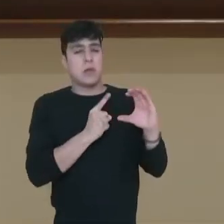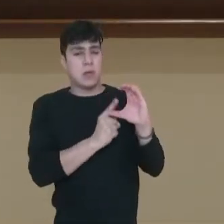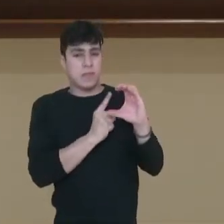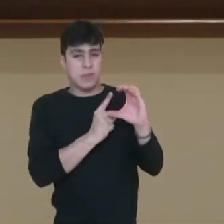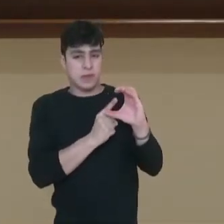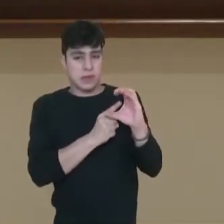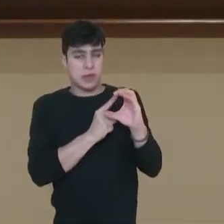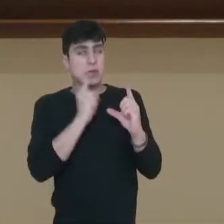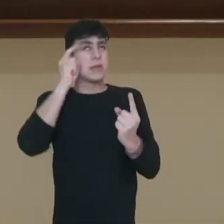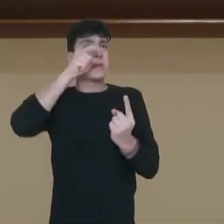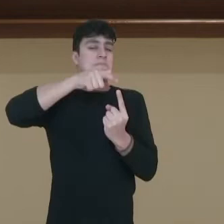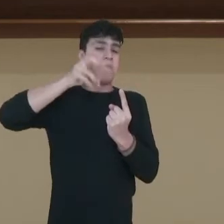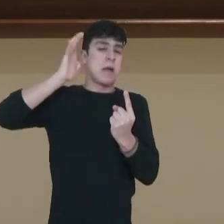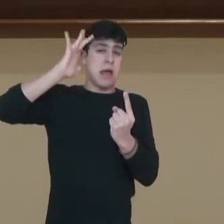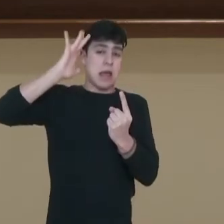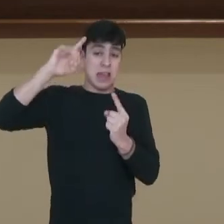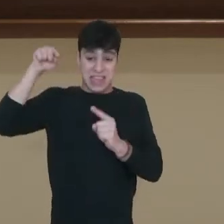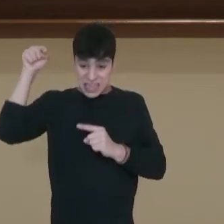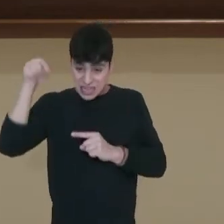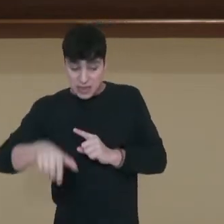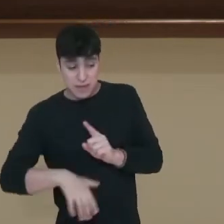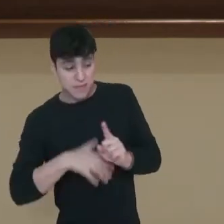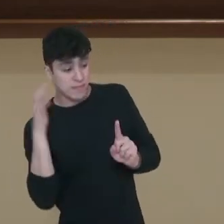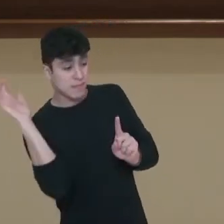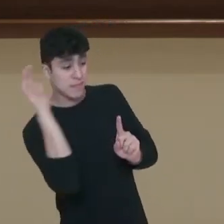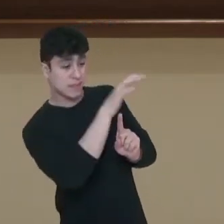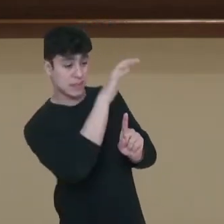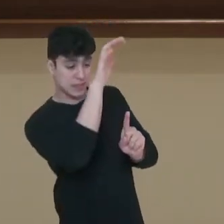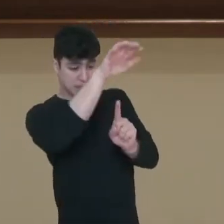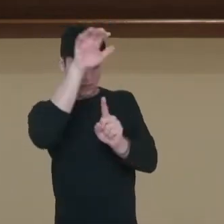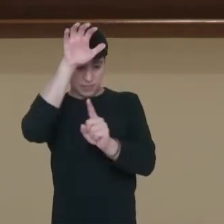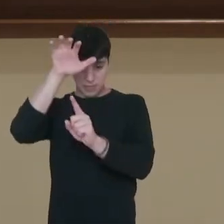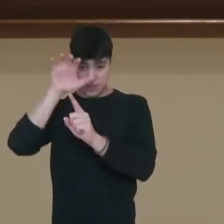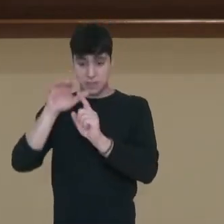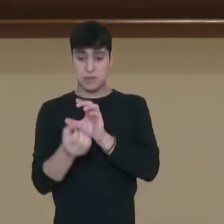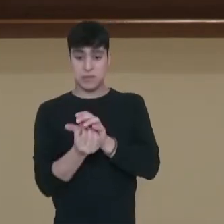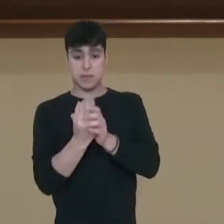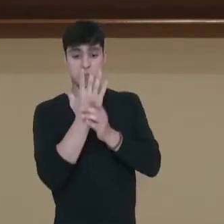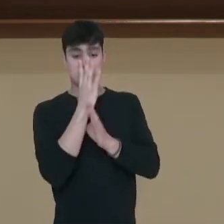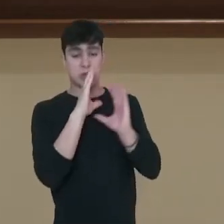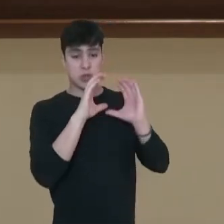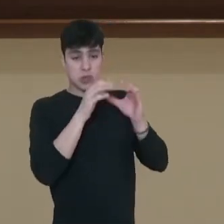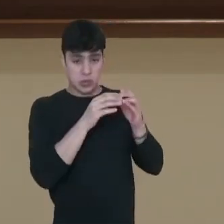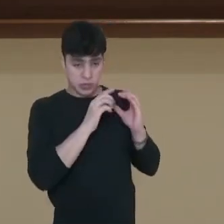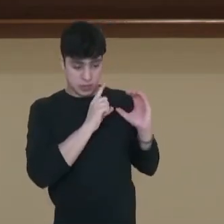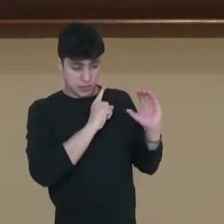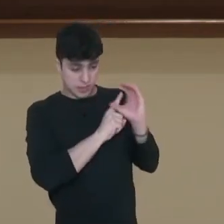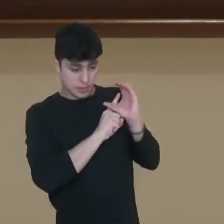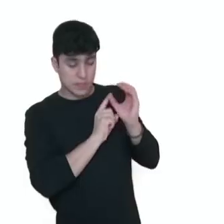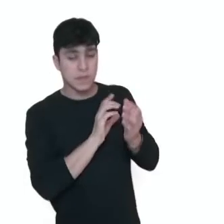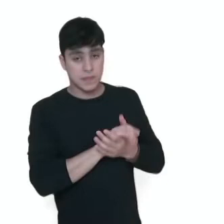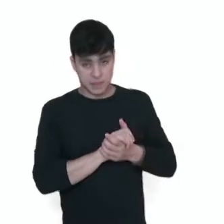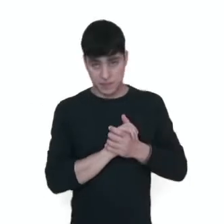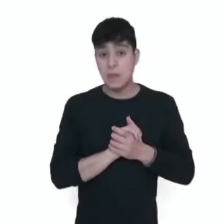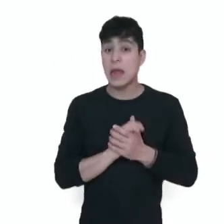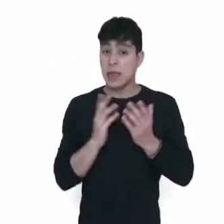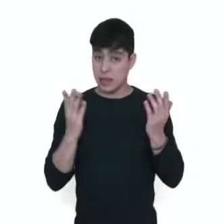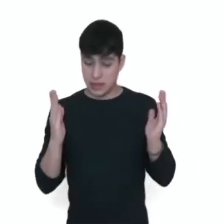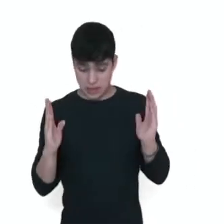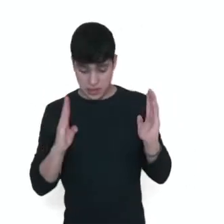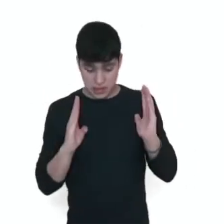influenciar diretamente a criação desse Partido Comunista. Bom, a gente vai ver que entre os anos de